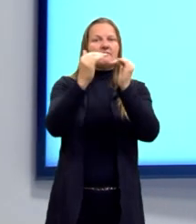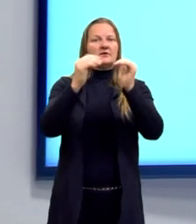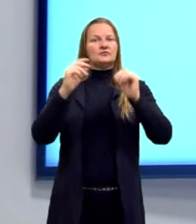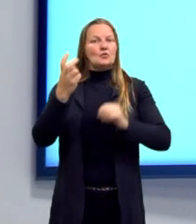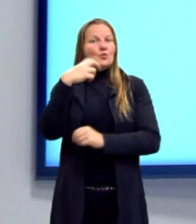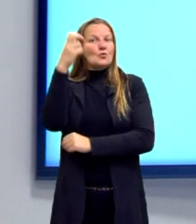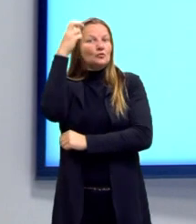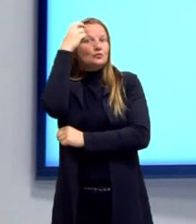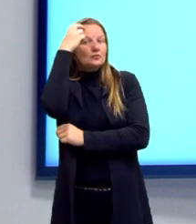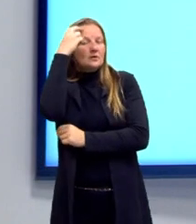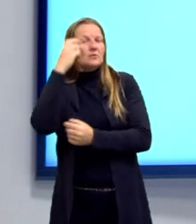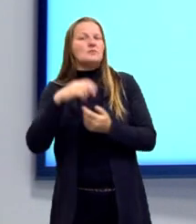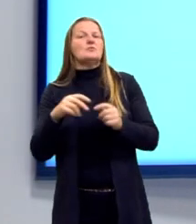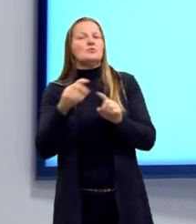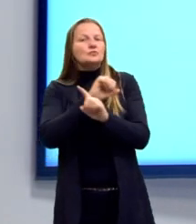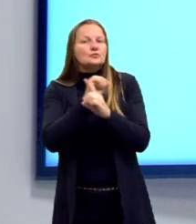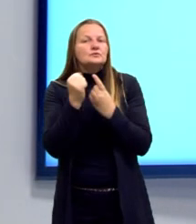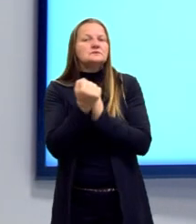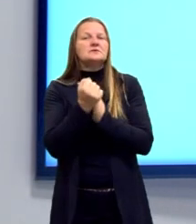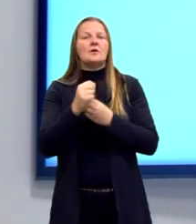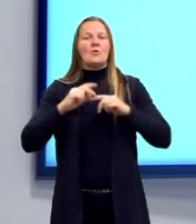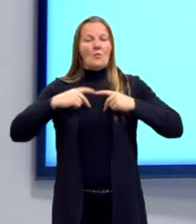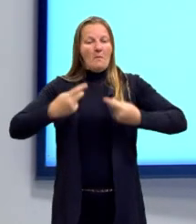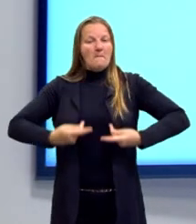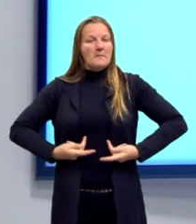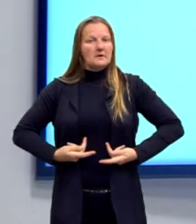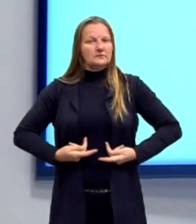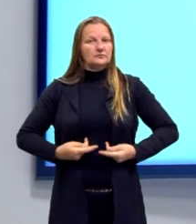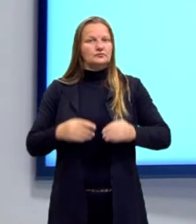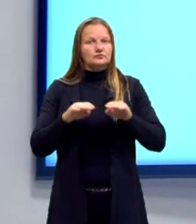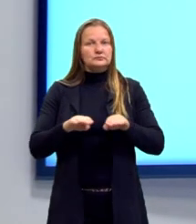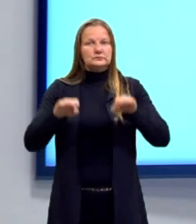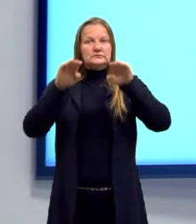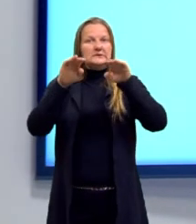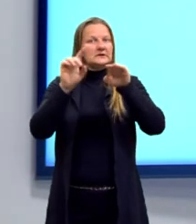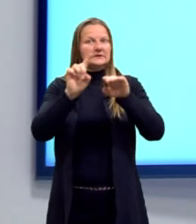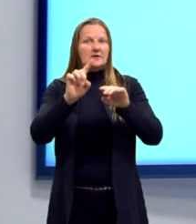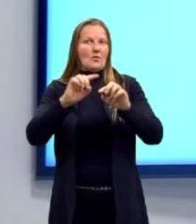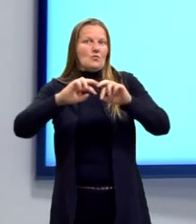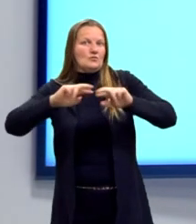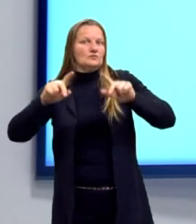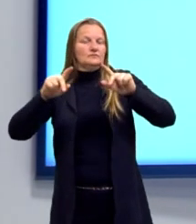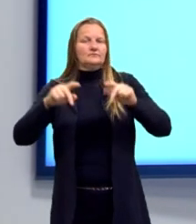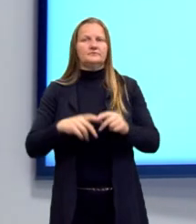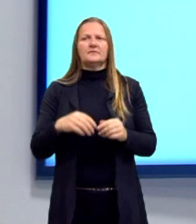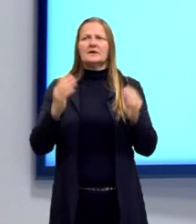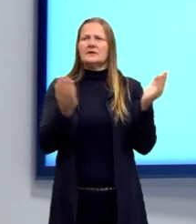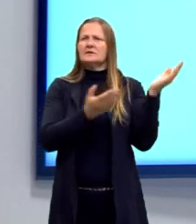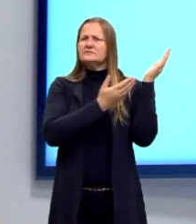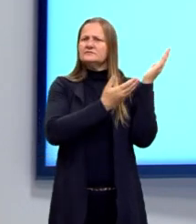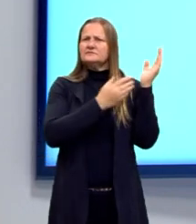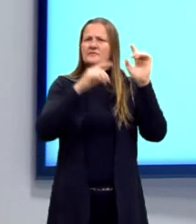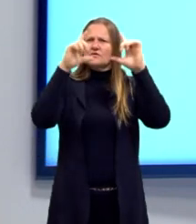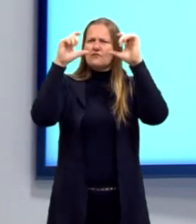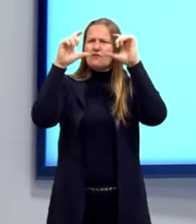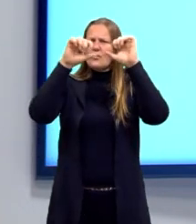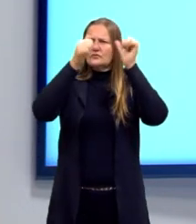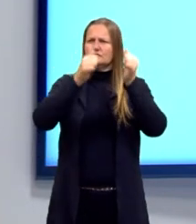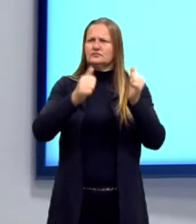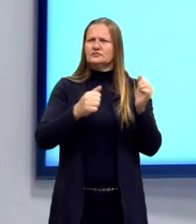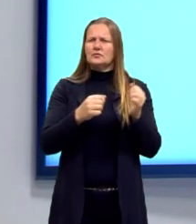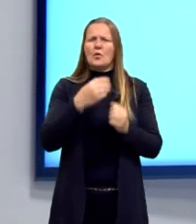cultural, a um avanço social e humano. E aqui nesse slide, a gente tem uma imagem de um homem de terno, numa